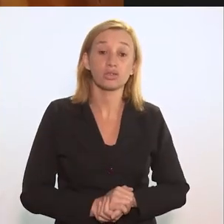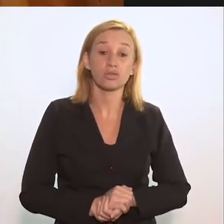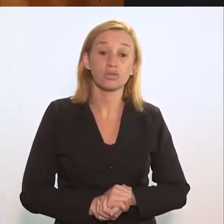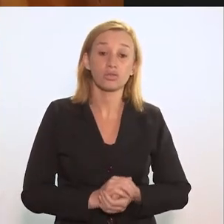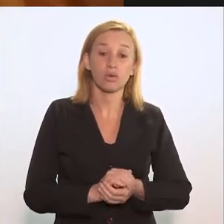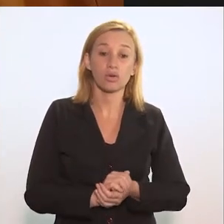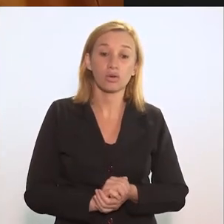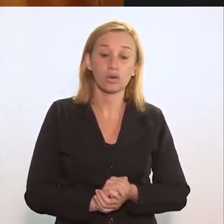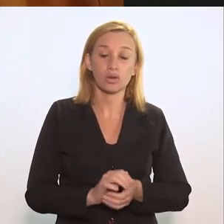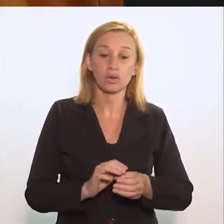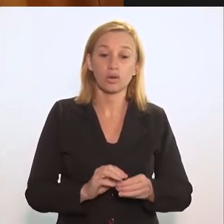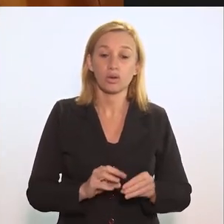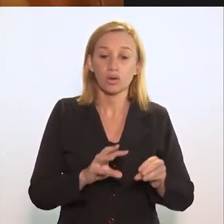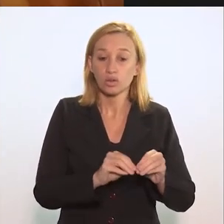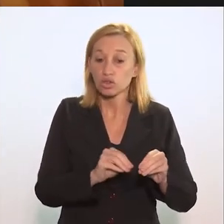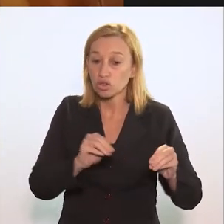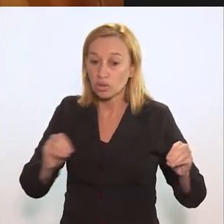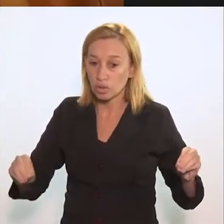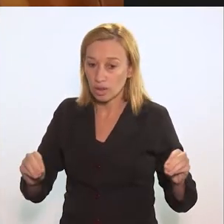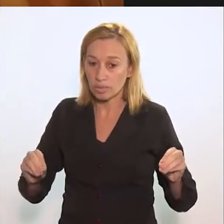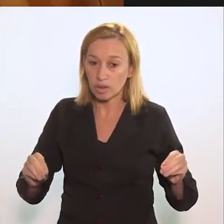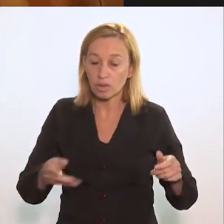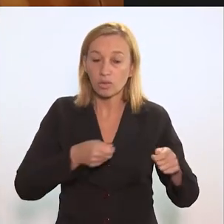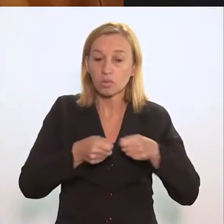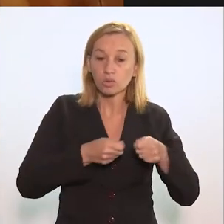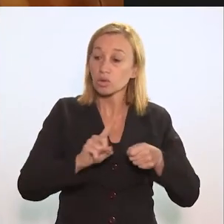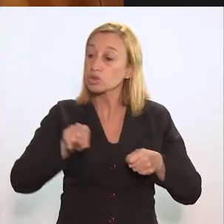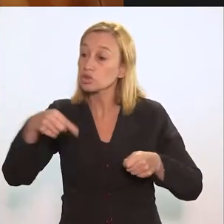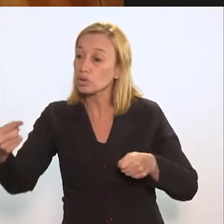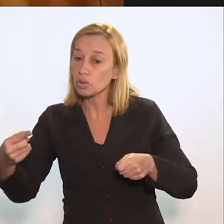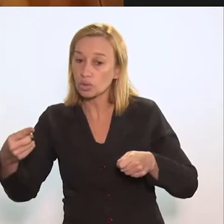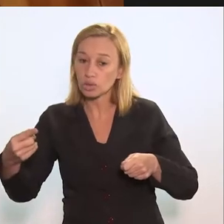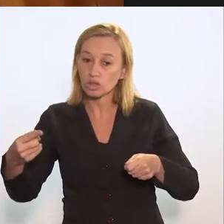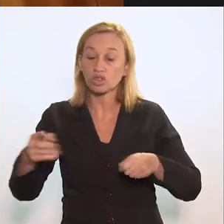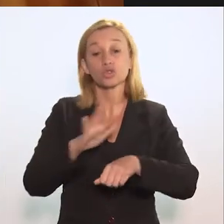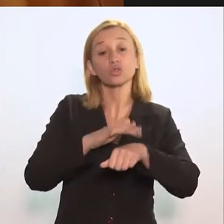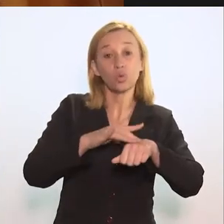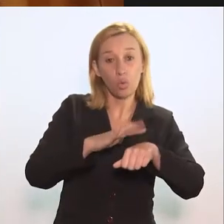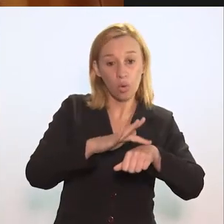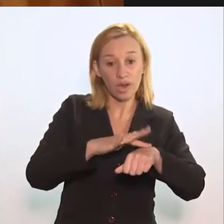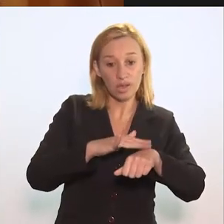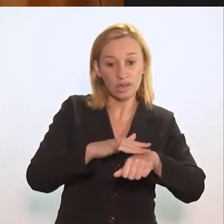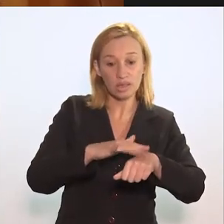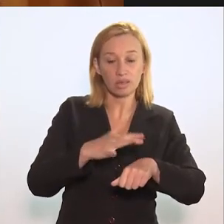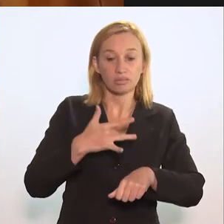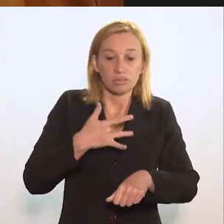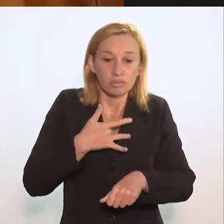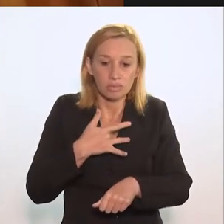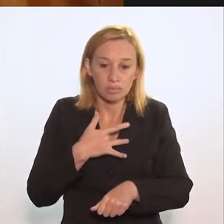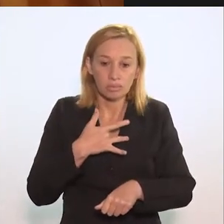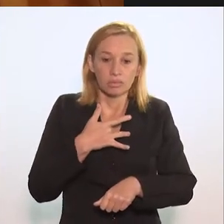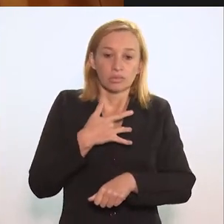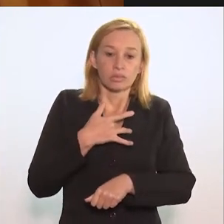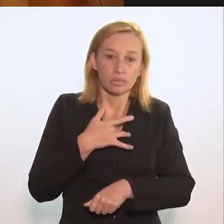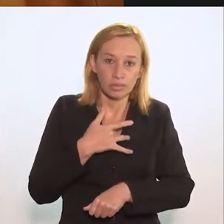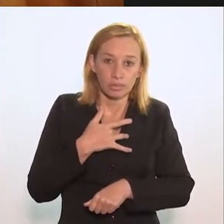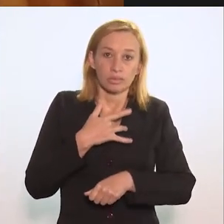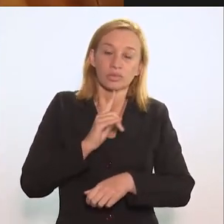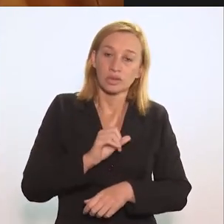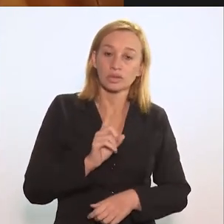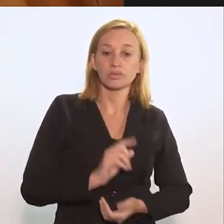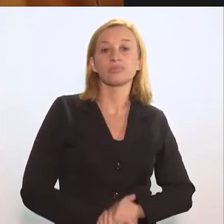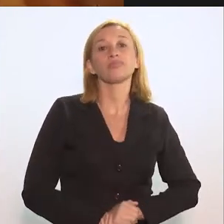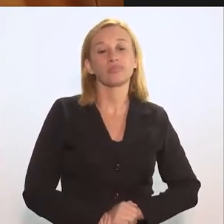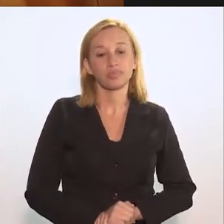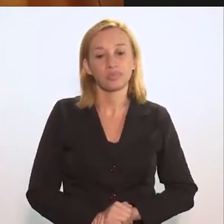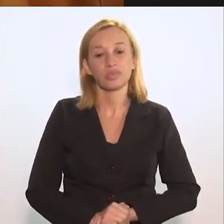foi o deslocamento da atenção para o controle de outras pandemias, endemias e doenças, como o caso da tuberculose, que